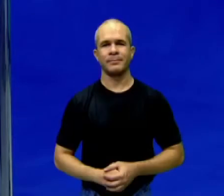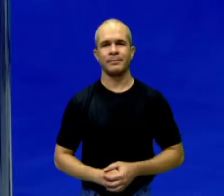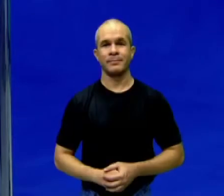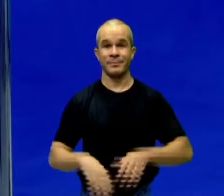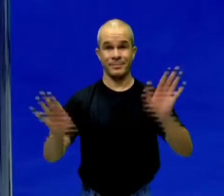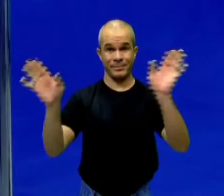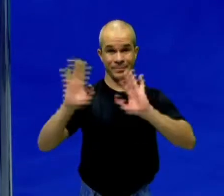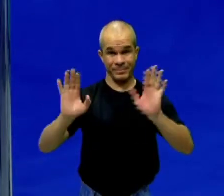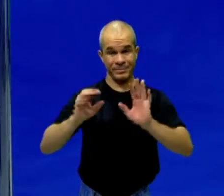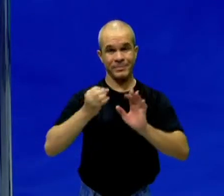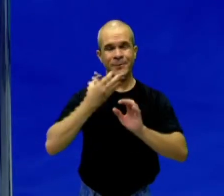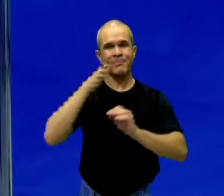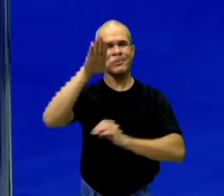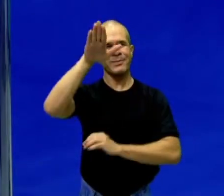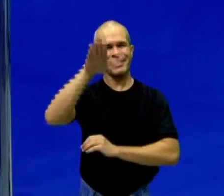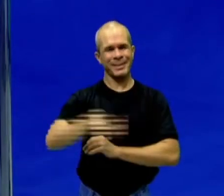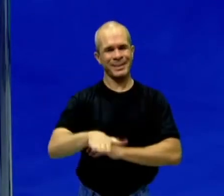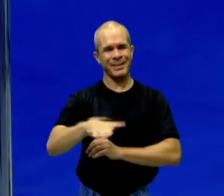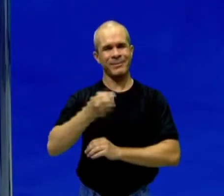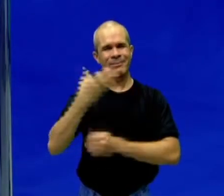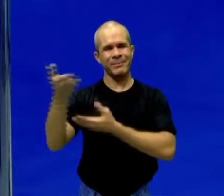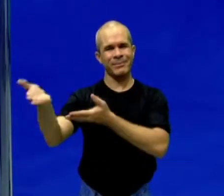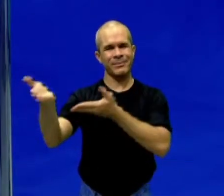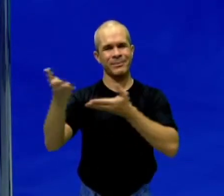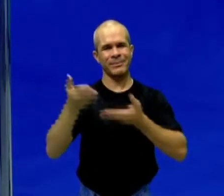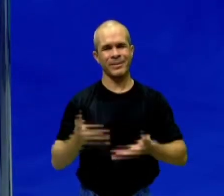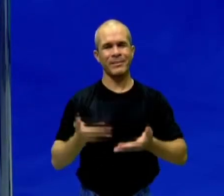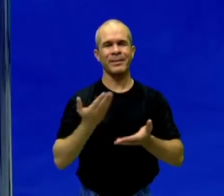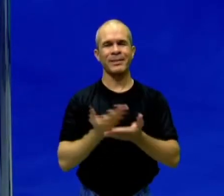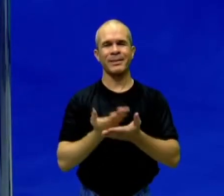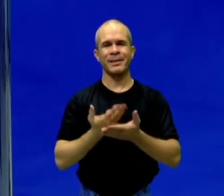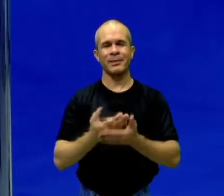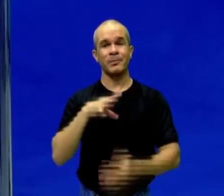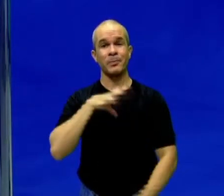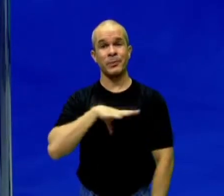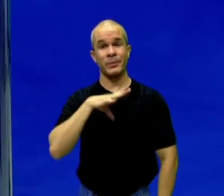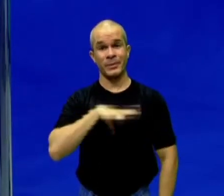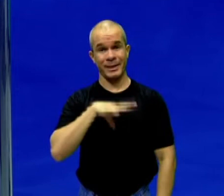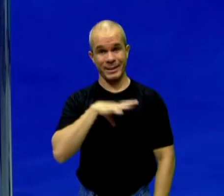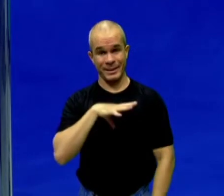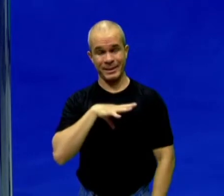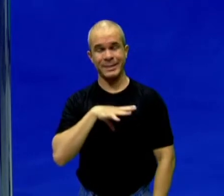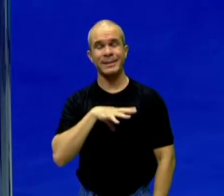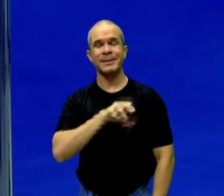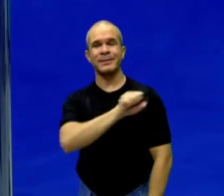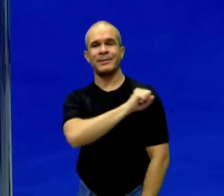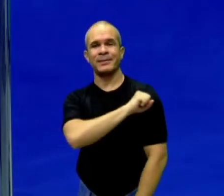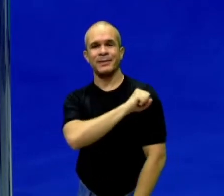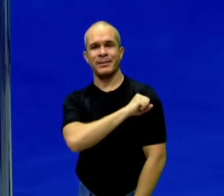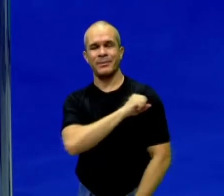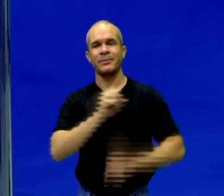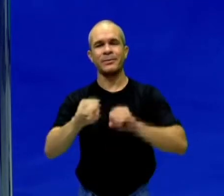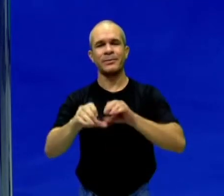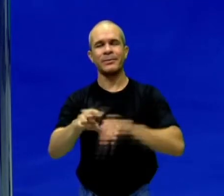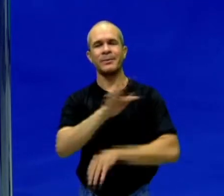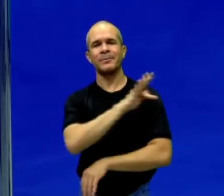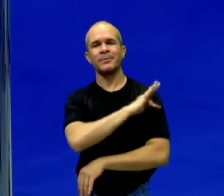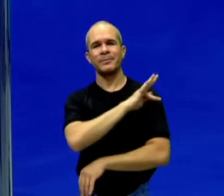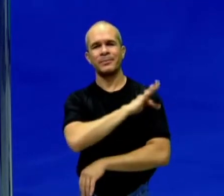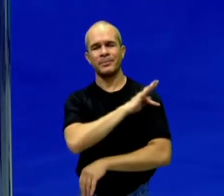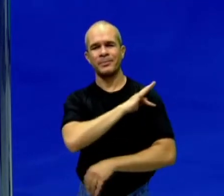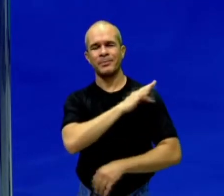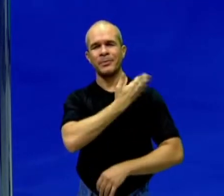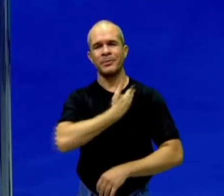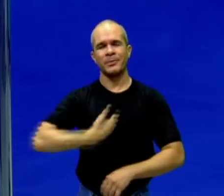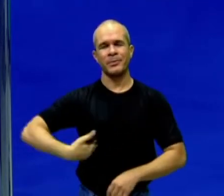Olá, boa tarde. Sejam bem-vindos à nossa aula de língua portuguesa para o oitavo ano do ensino fundamental